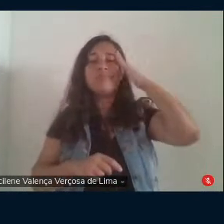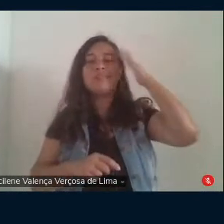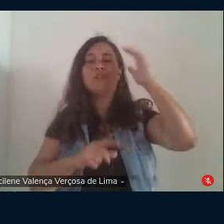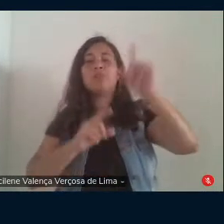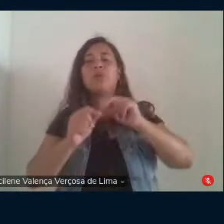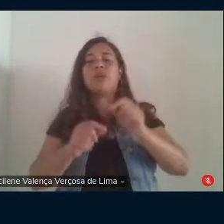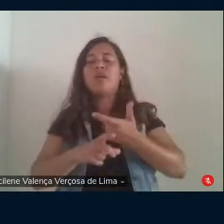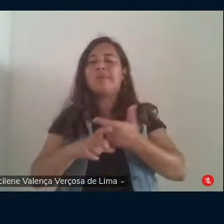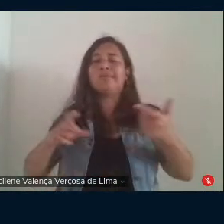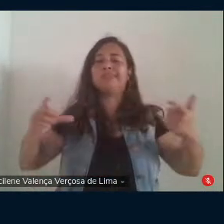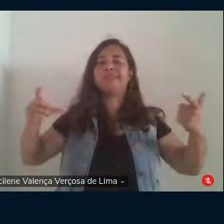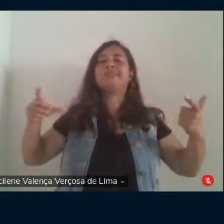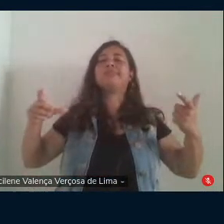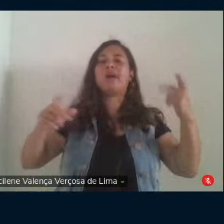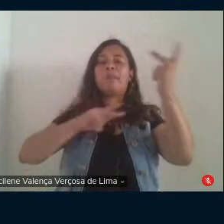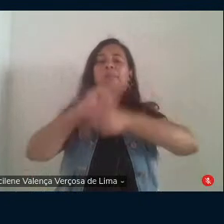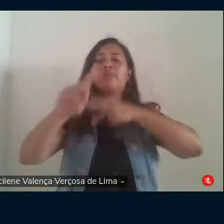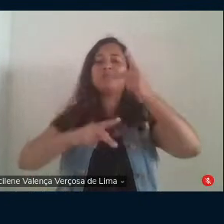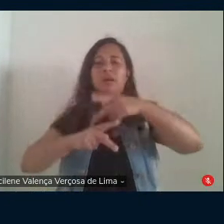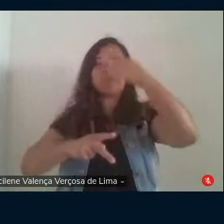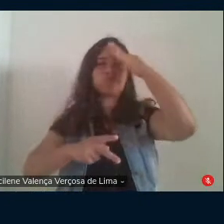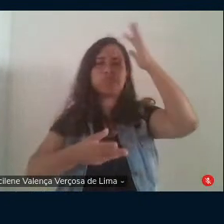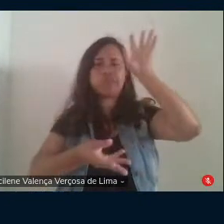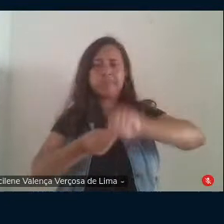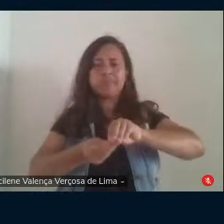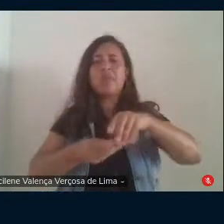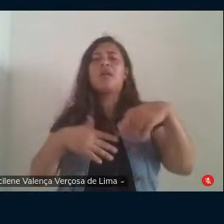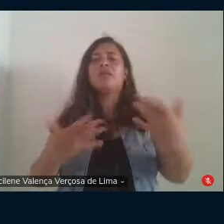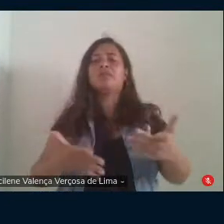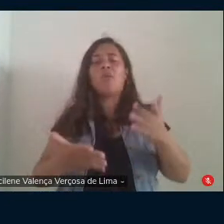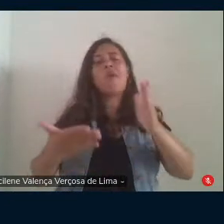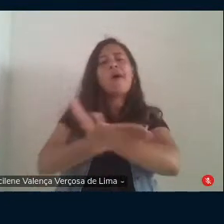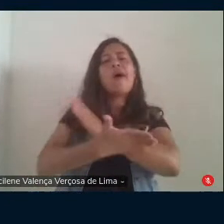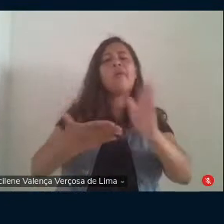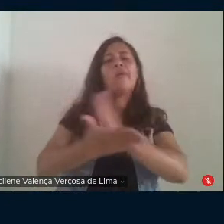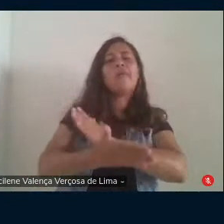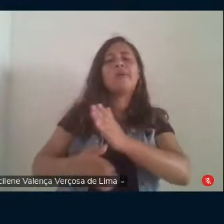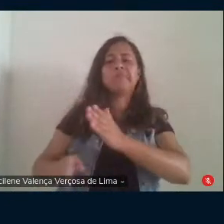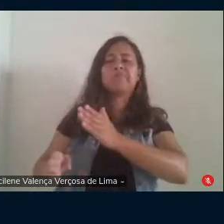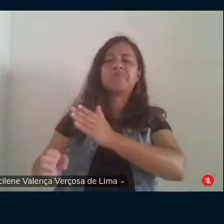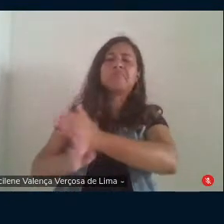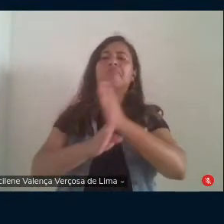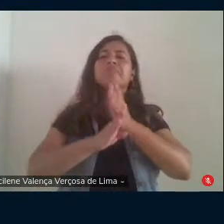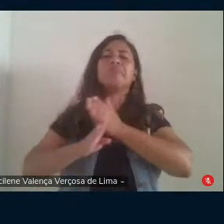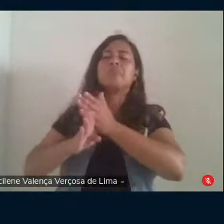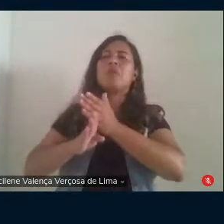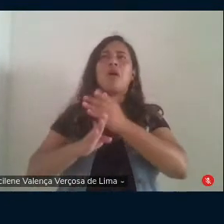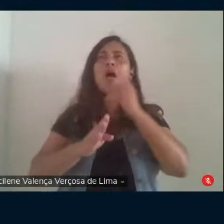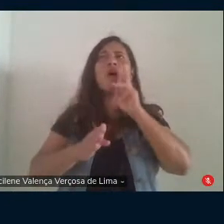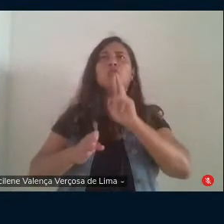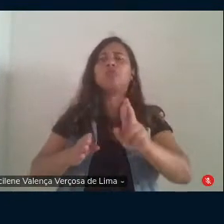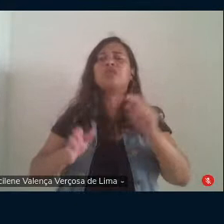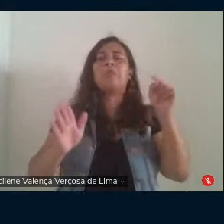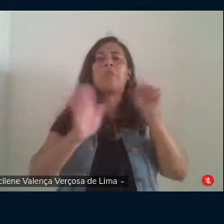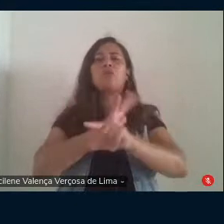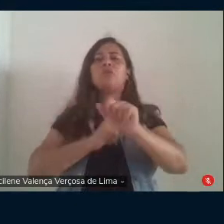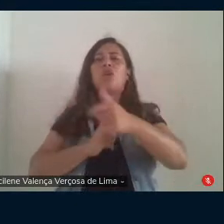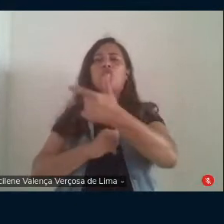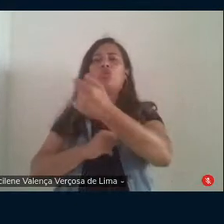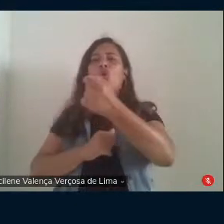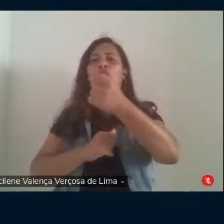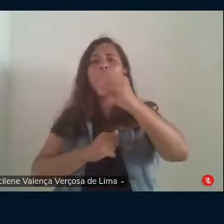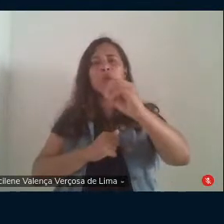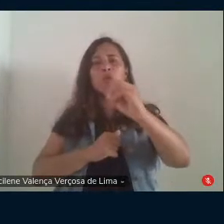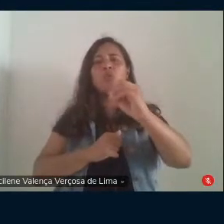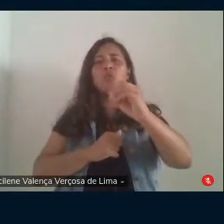tão grande da população. Pode-se encontrar algumas pistas para a resposta a essa pergunta ainda em 2013. Jessé